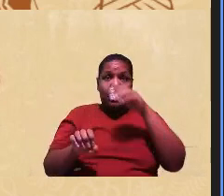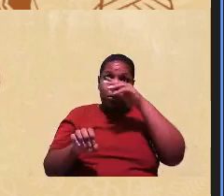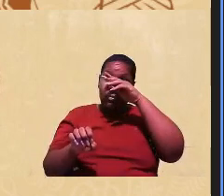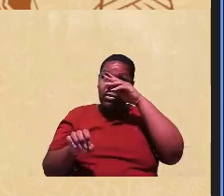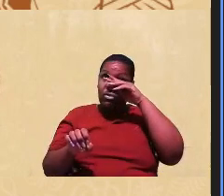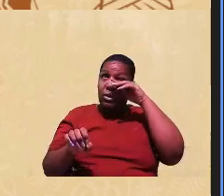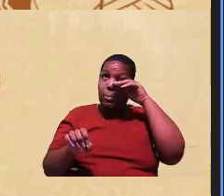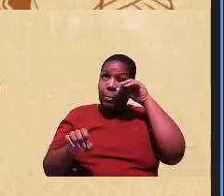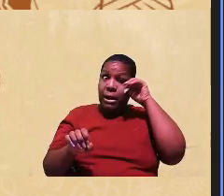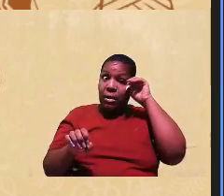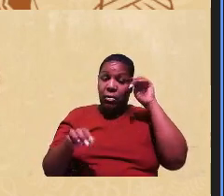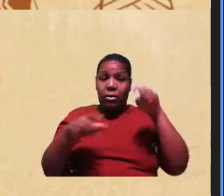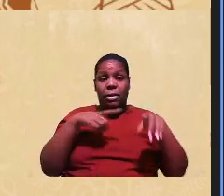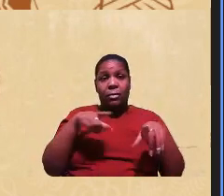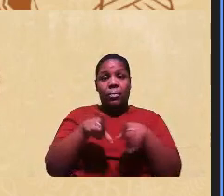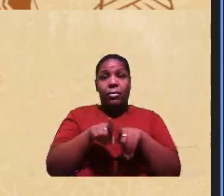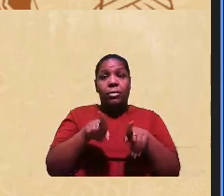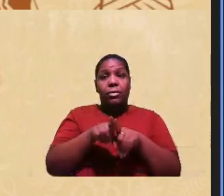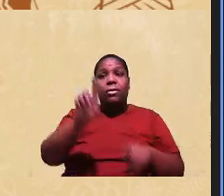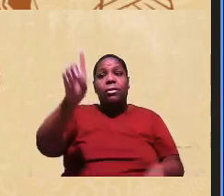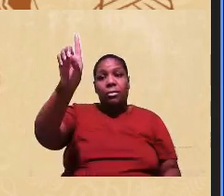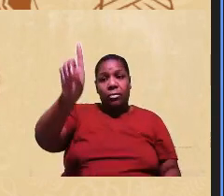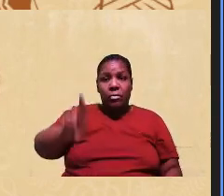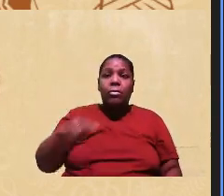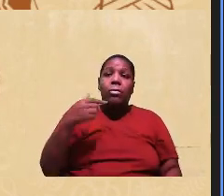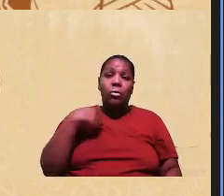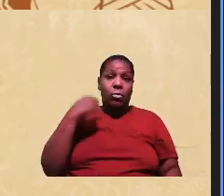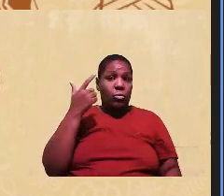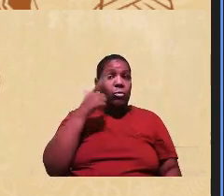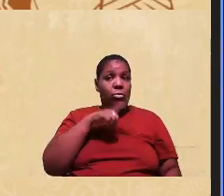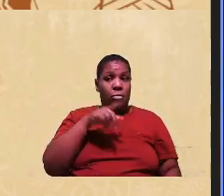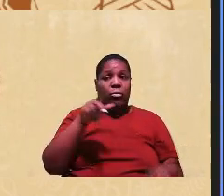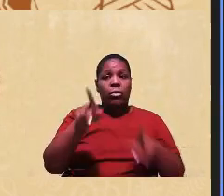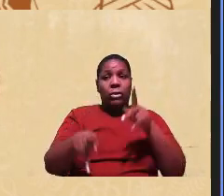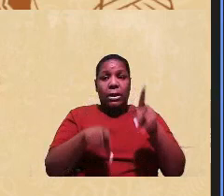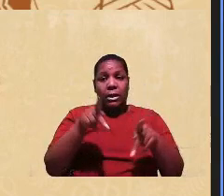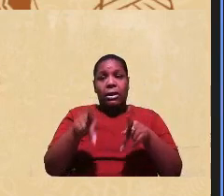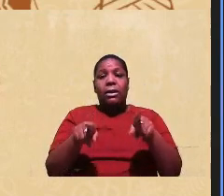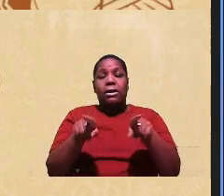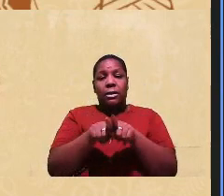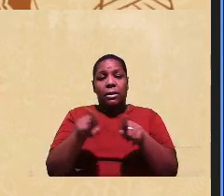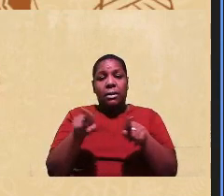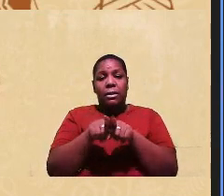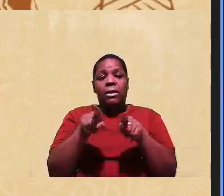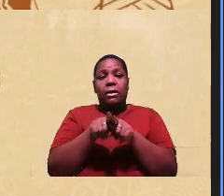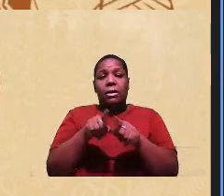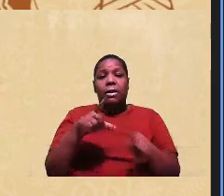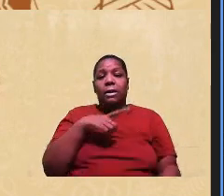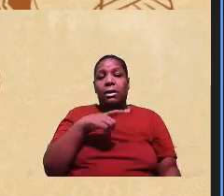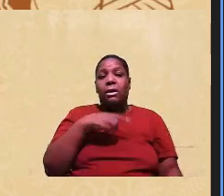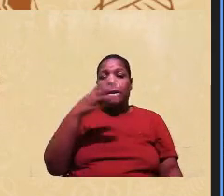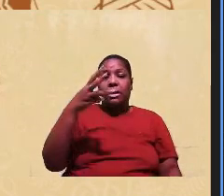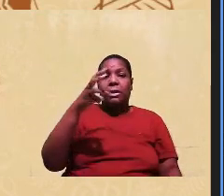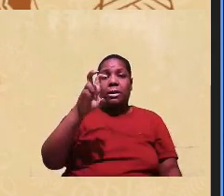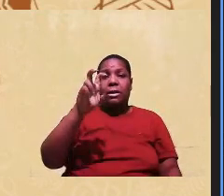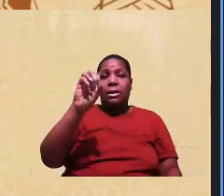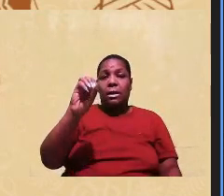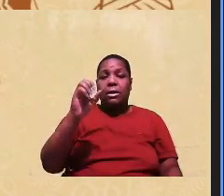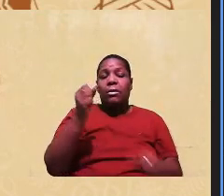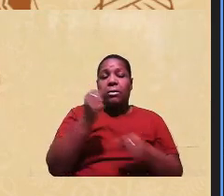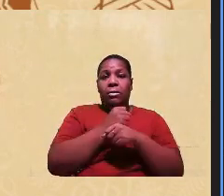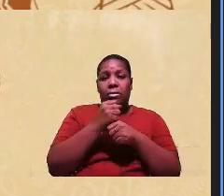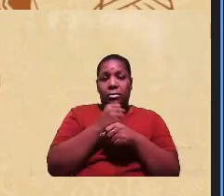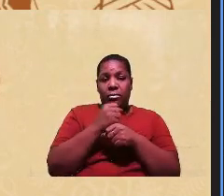A gente está falando de um direito conquistado pela população negra depois de 350 anos de escravização e mais quantos anos